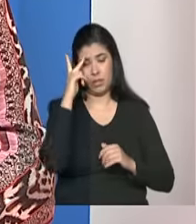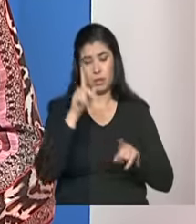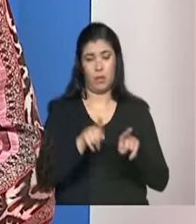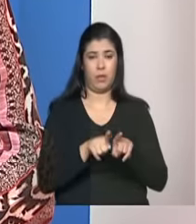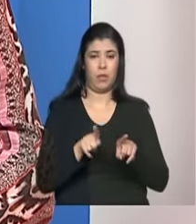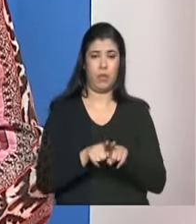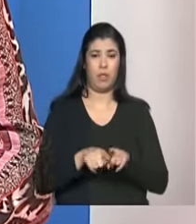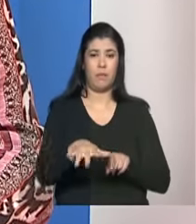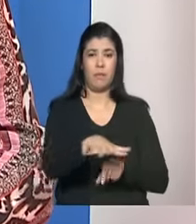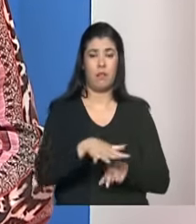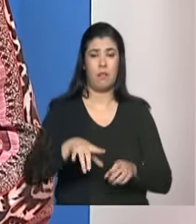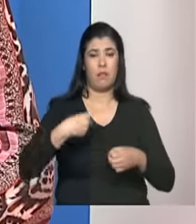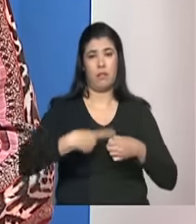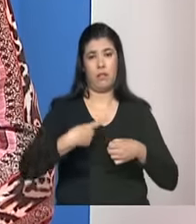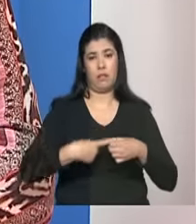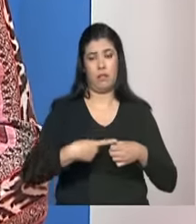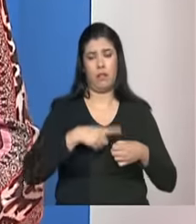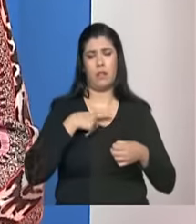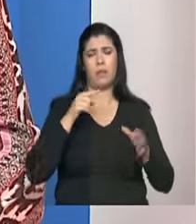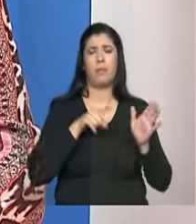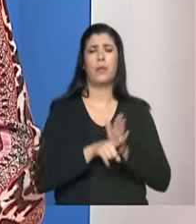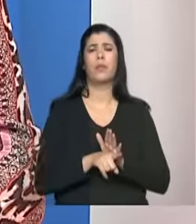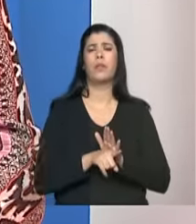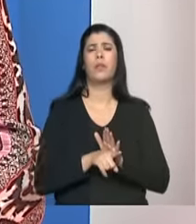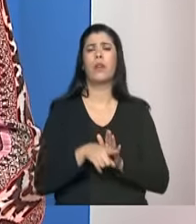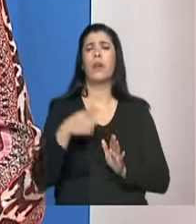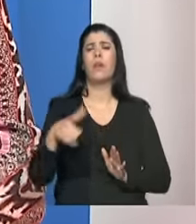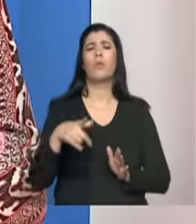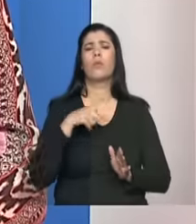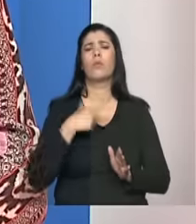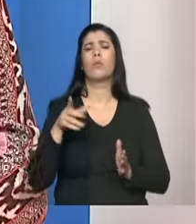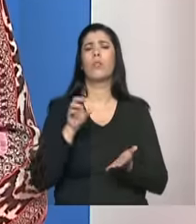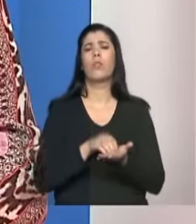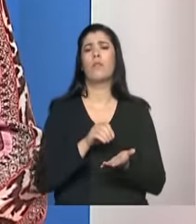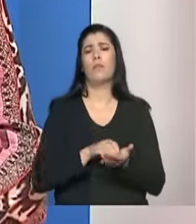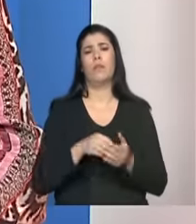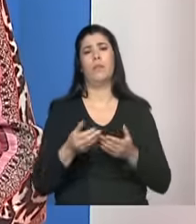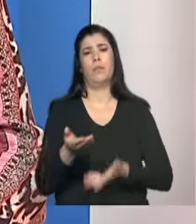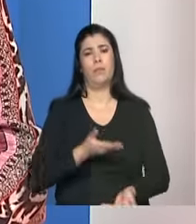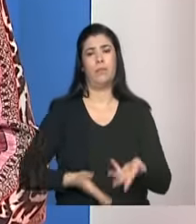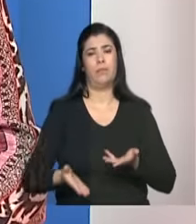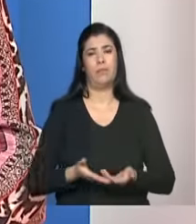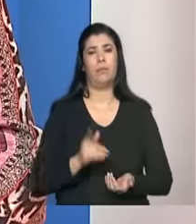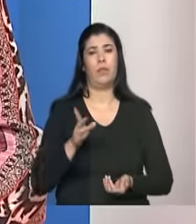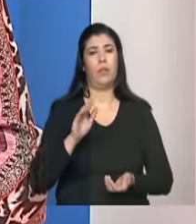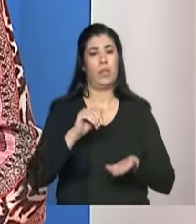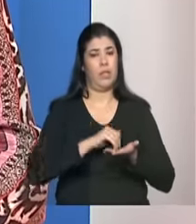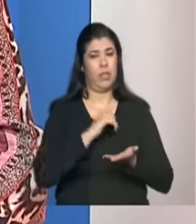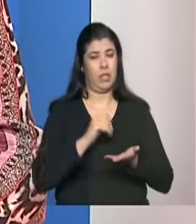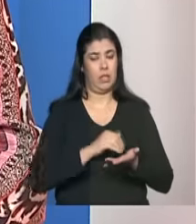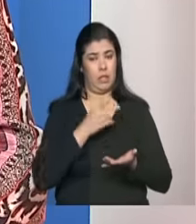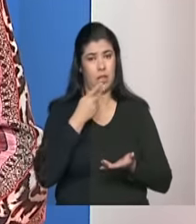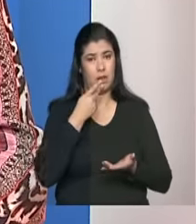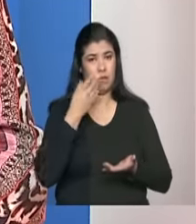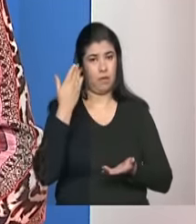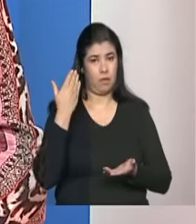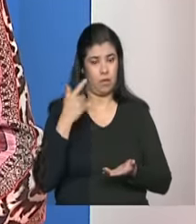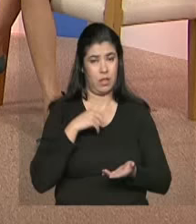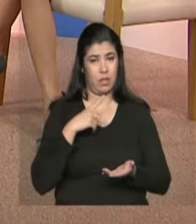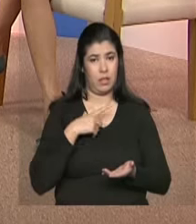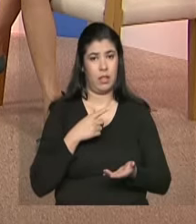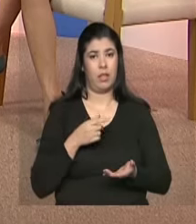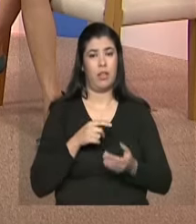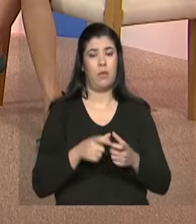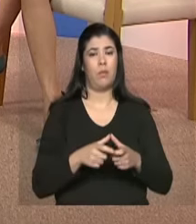habitantes aí pode se perguntar mas onde não tem esse serviço bom como a secretária já sinalizou no primeiro bloco a gente tem uma